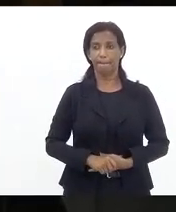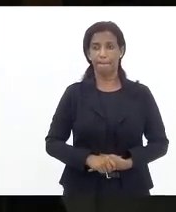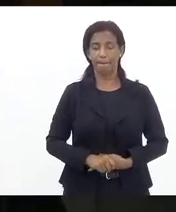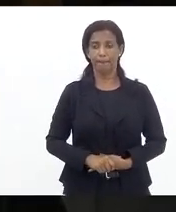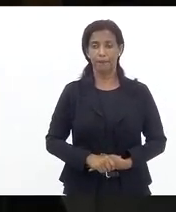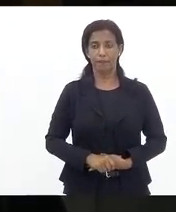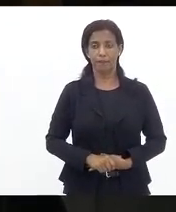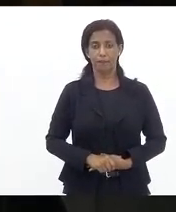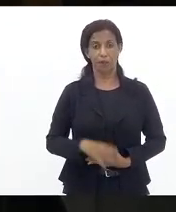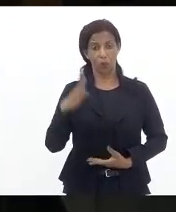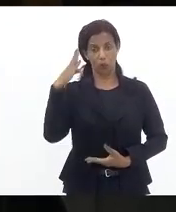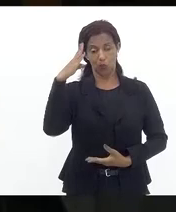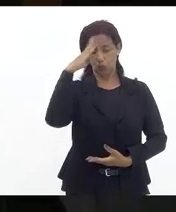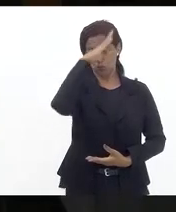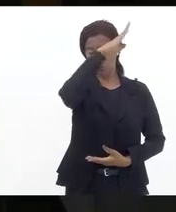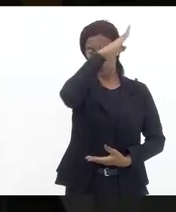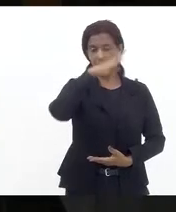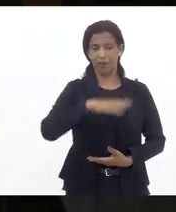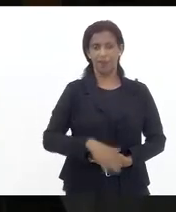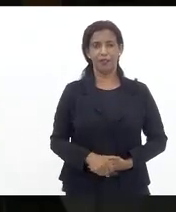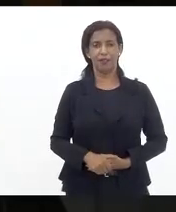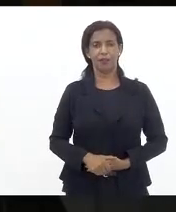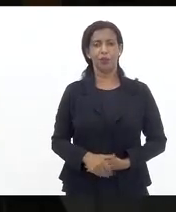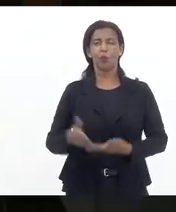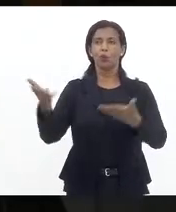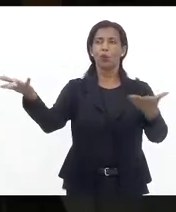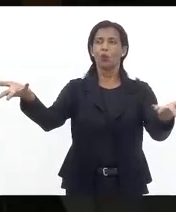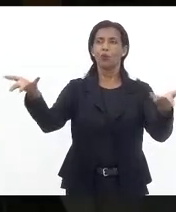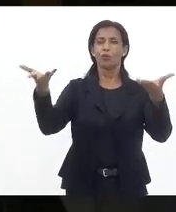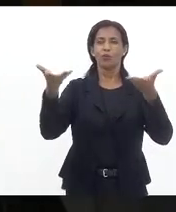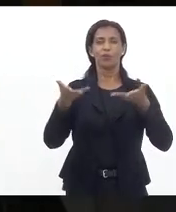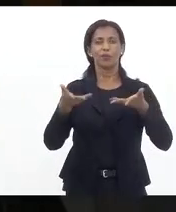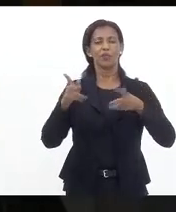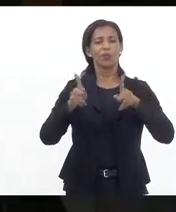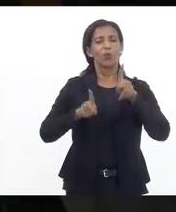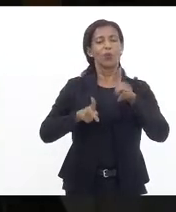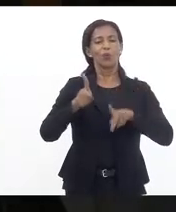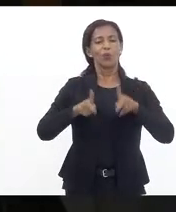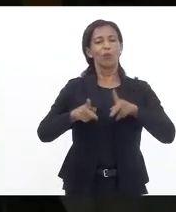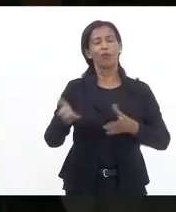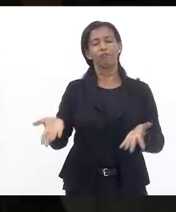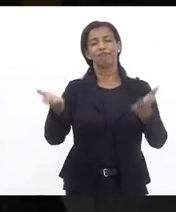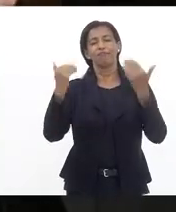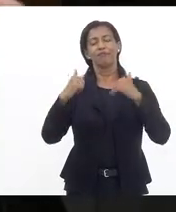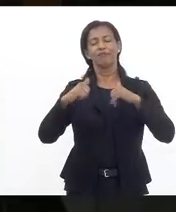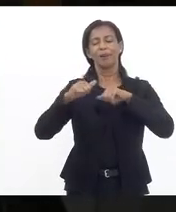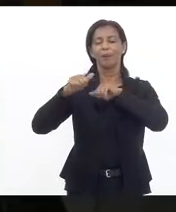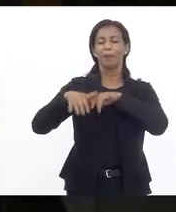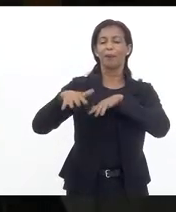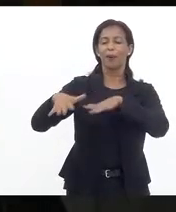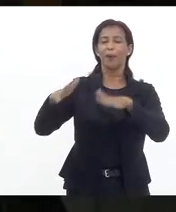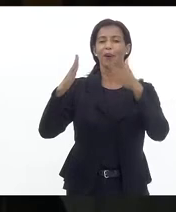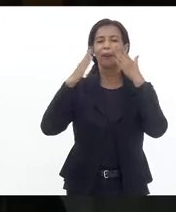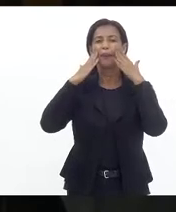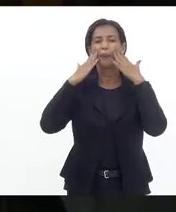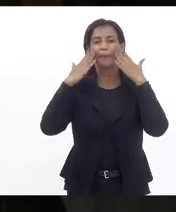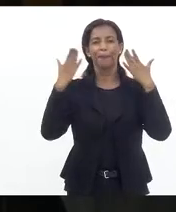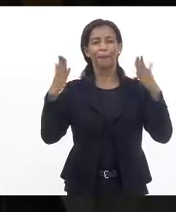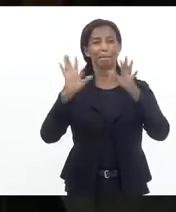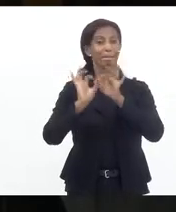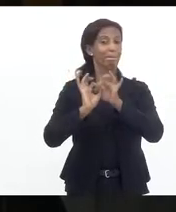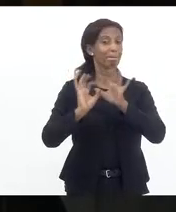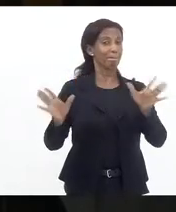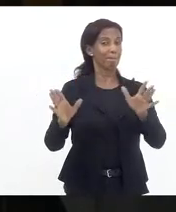o Bolsonaro conclama o povo a ir para as ruas a favor da liberdade de expressão a